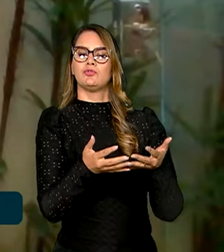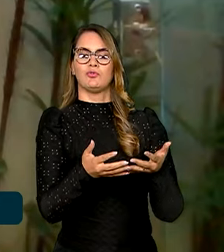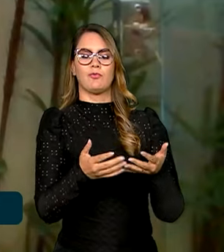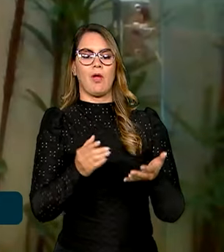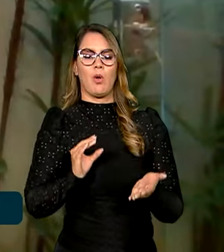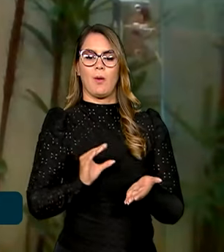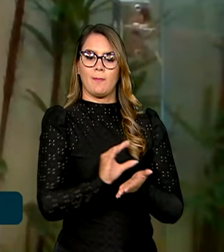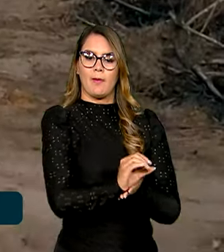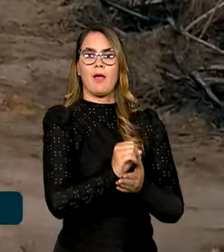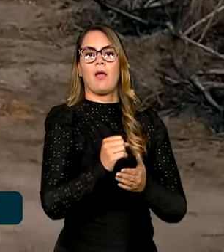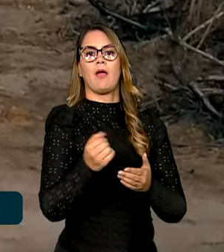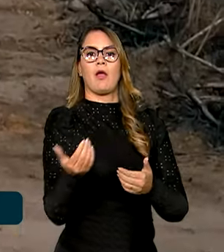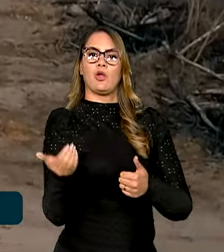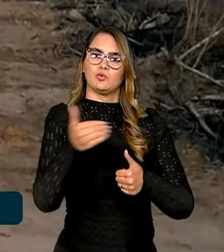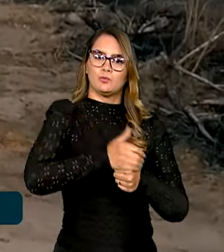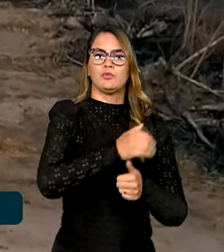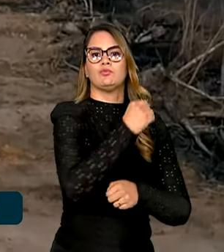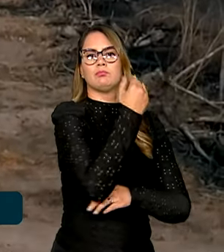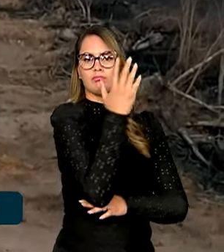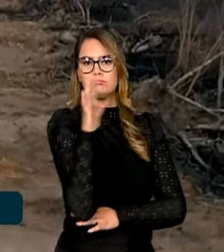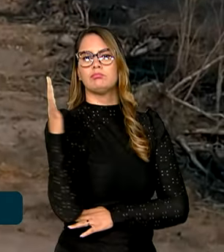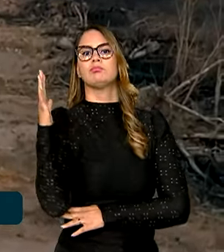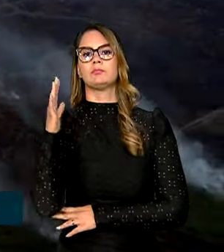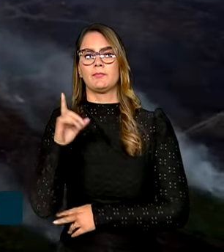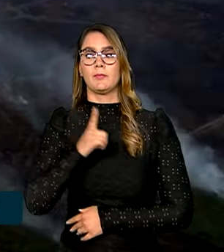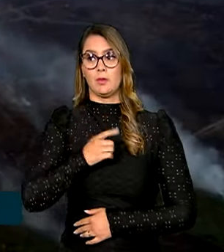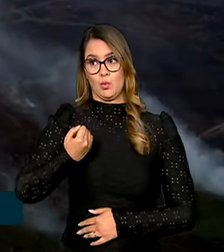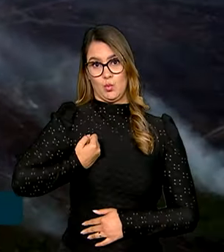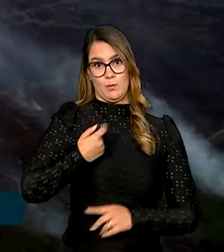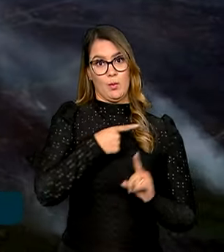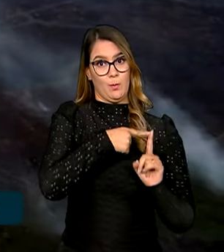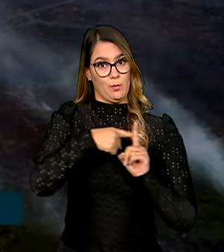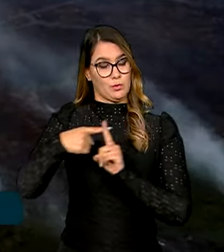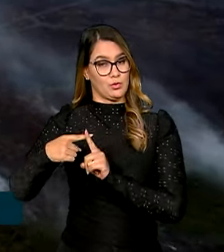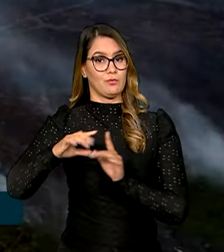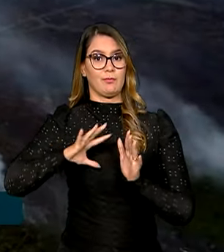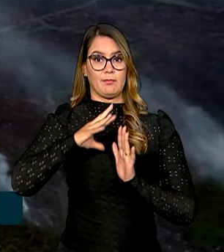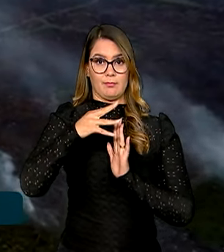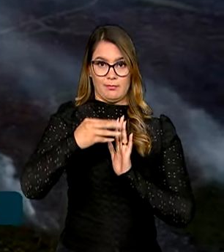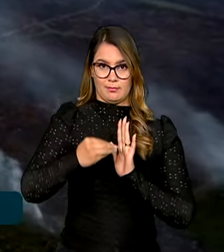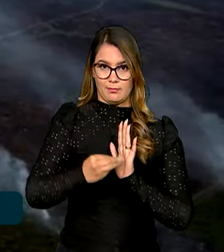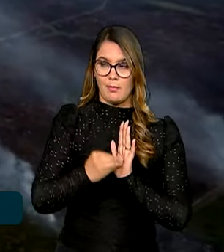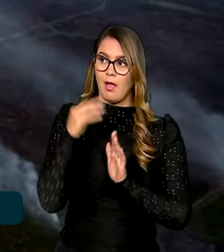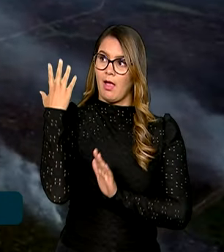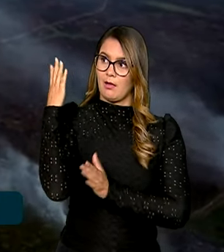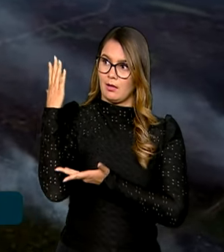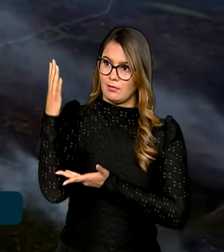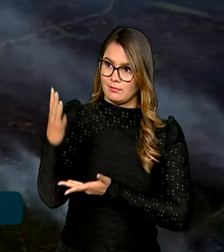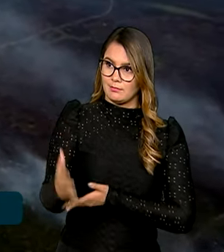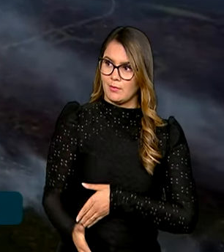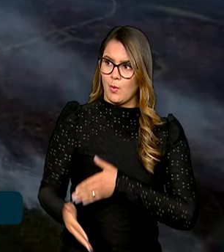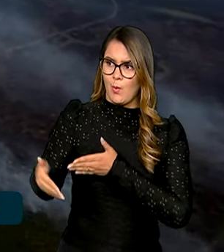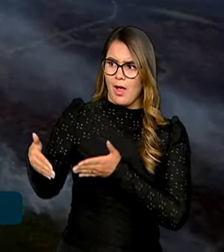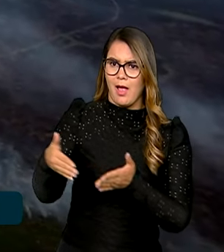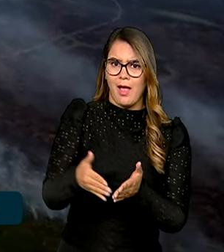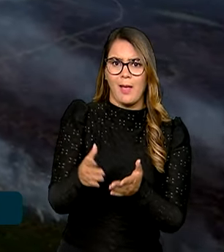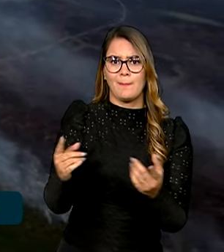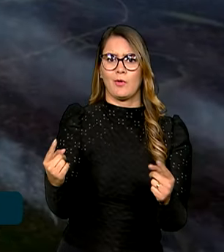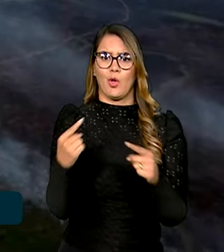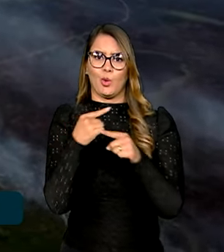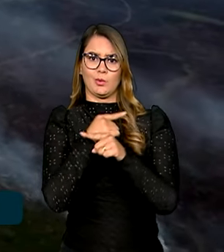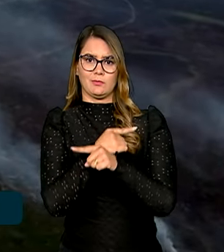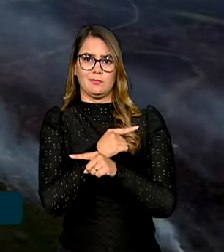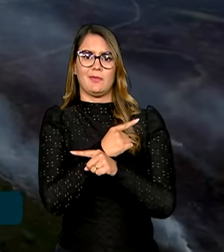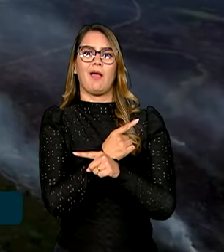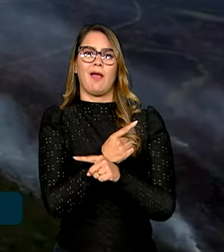com restauração florestal. Apesar dos números positivos para a Amazônia, a trajetória do desmatamento caminhou no sentido contrário para